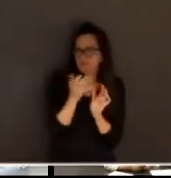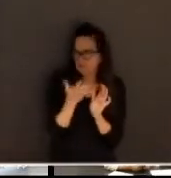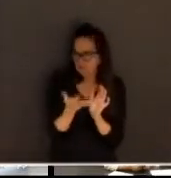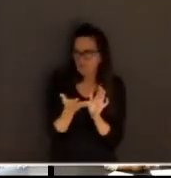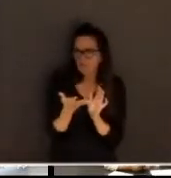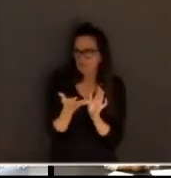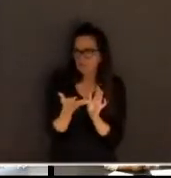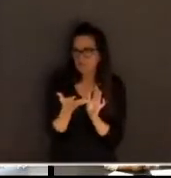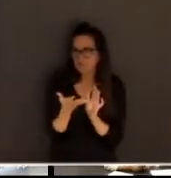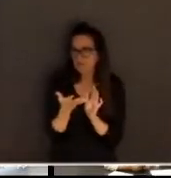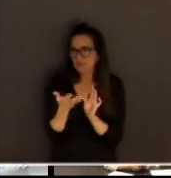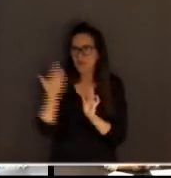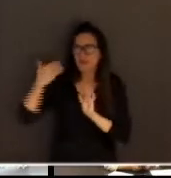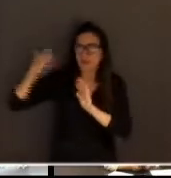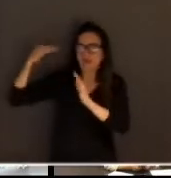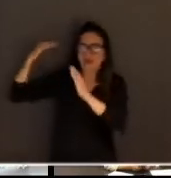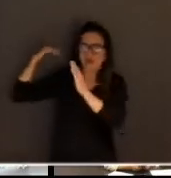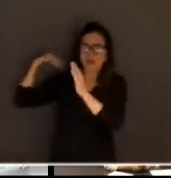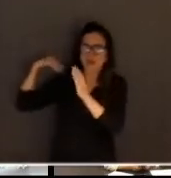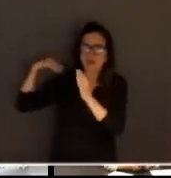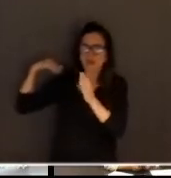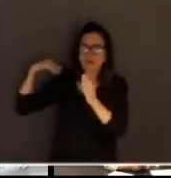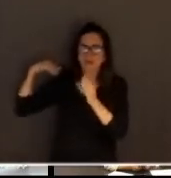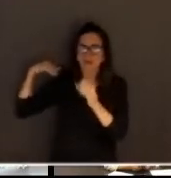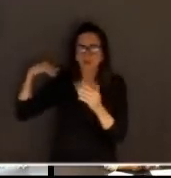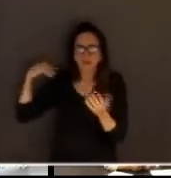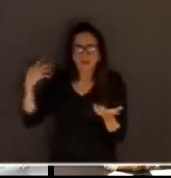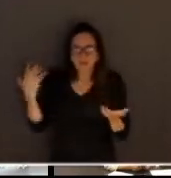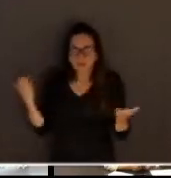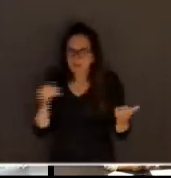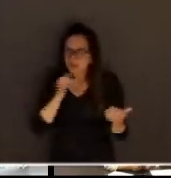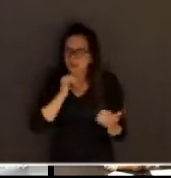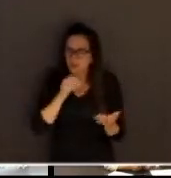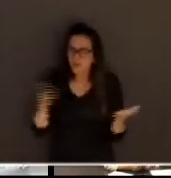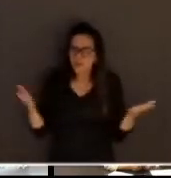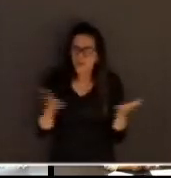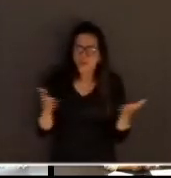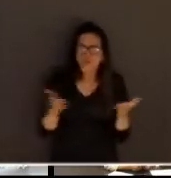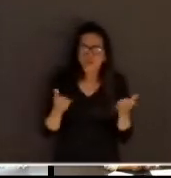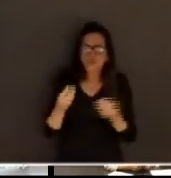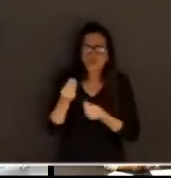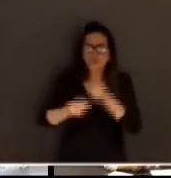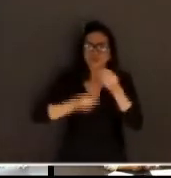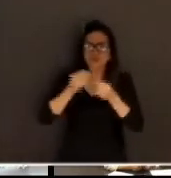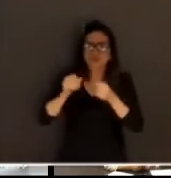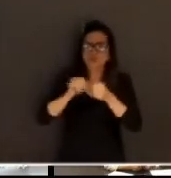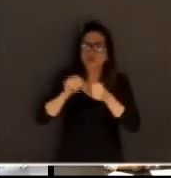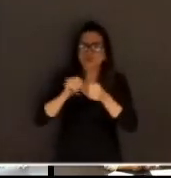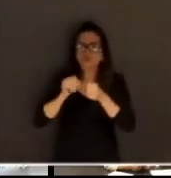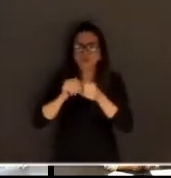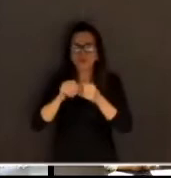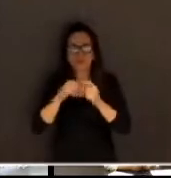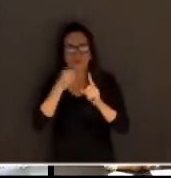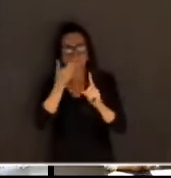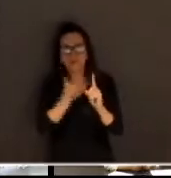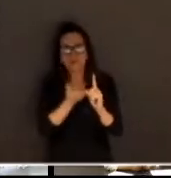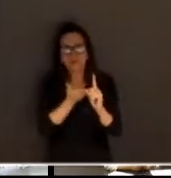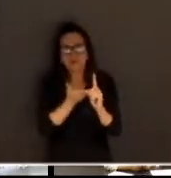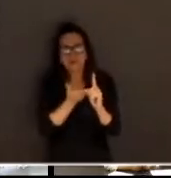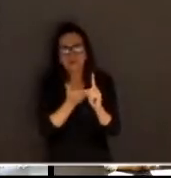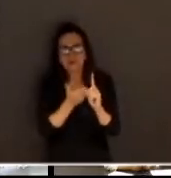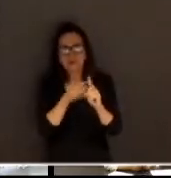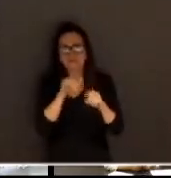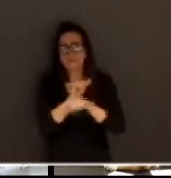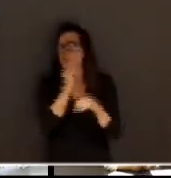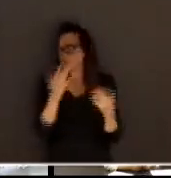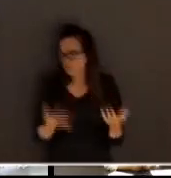lá atrás, qual é a moral, qual é a lógica que ele vai ter hoje para criticar que o cliente dele faça o júri por videoconferência?